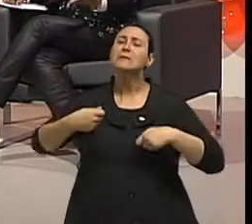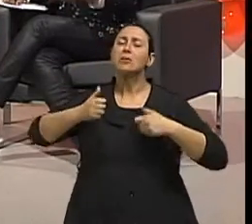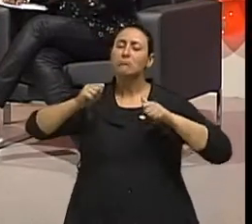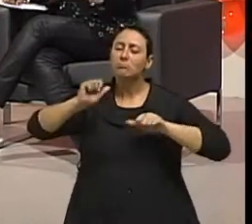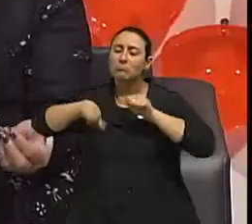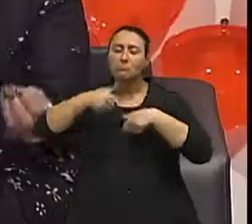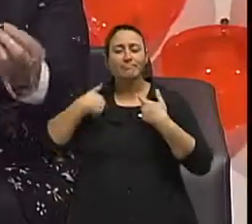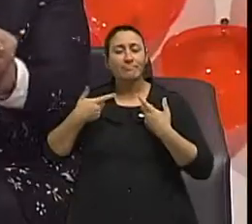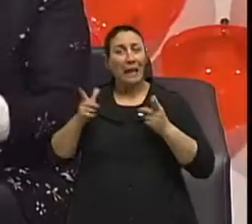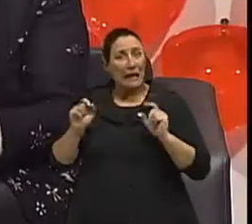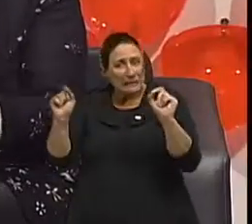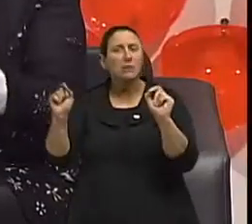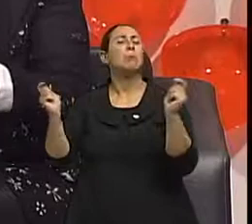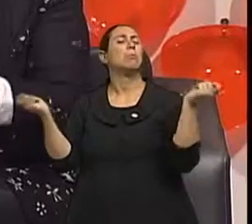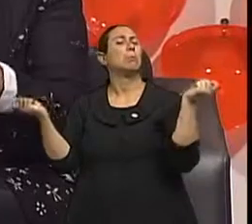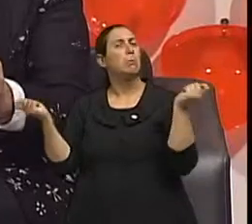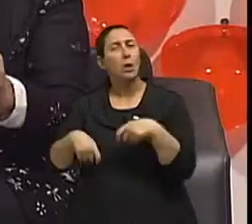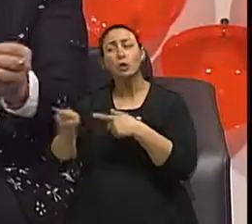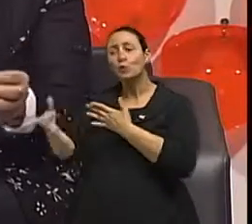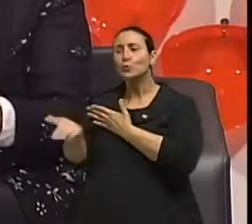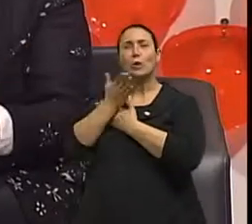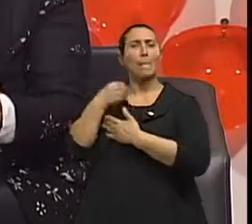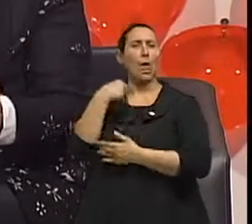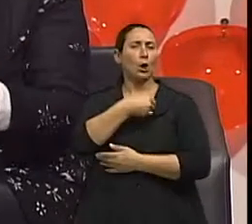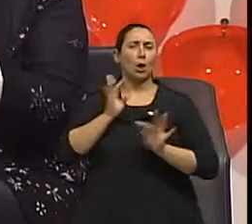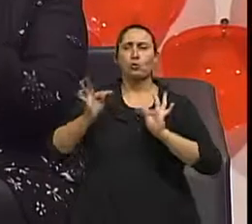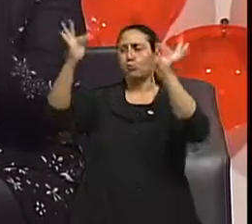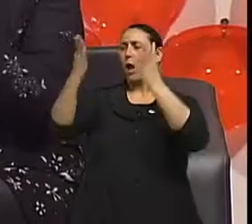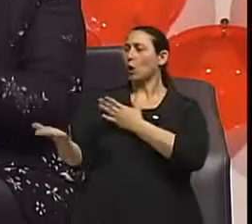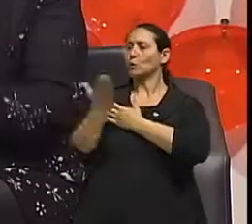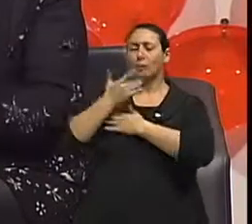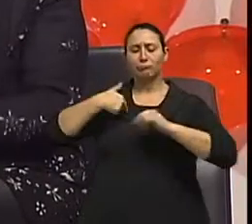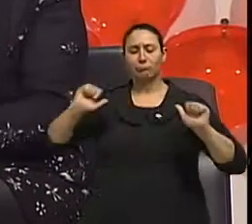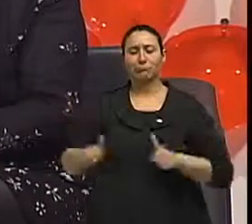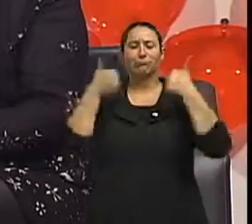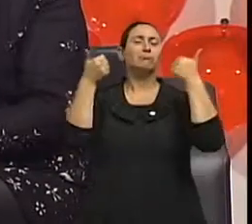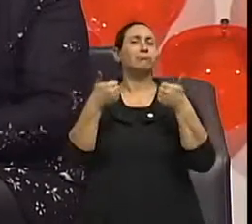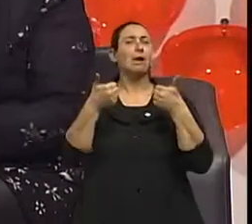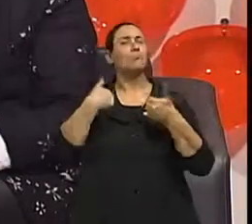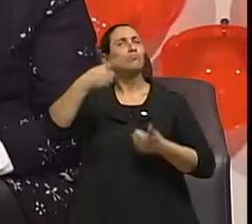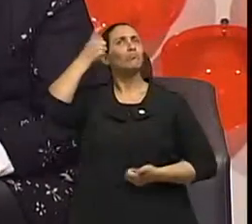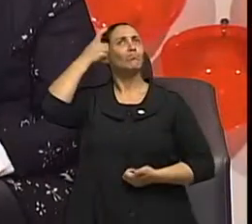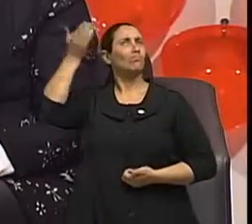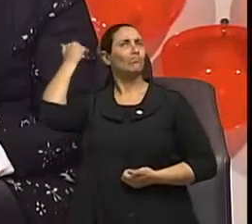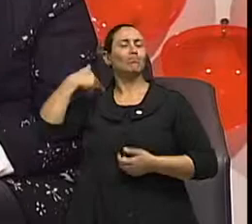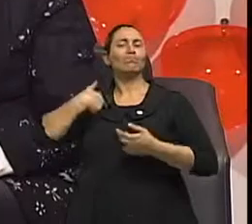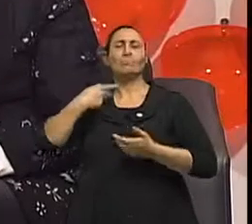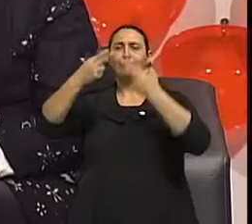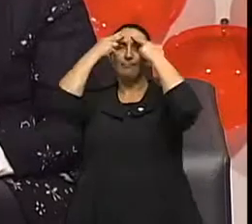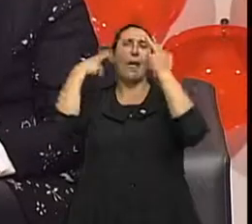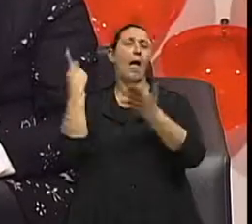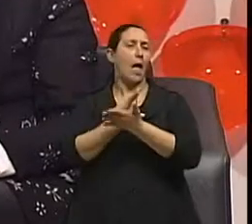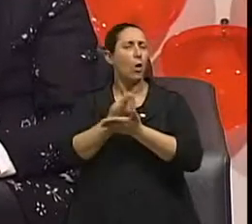de câncer pode ser tratada de uma forma diferente. Porque nós sabemos, né, doutor, que aqui no Estado, inclusive